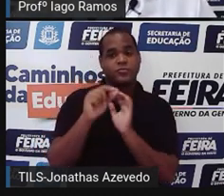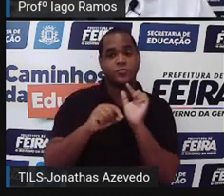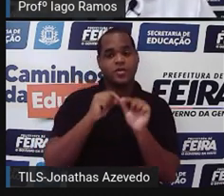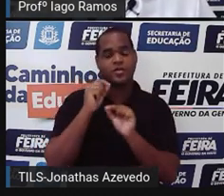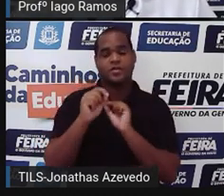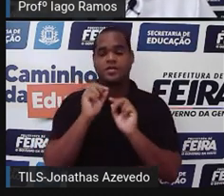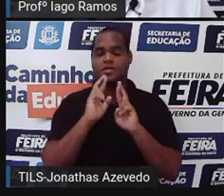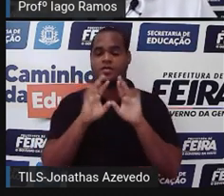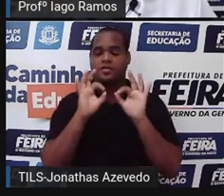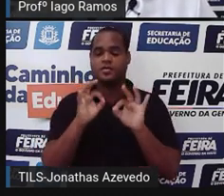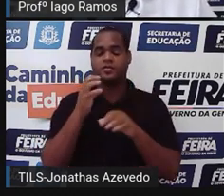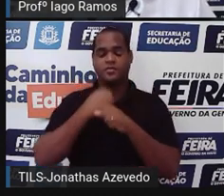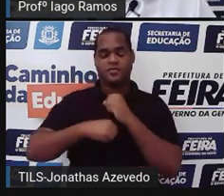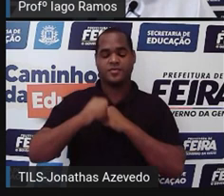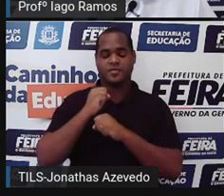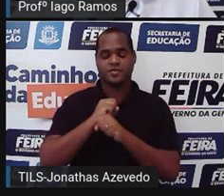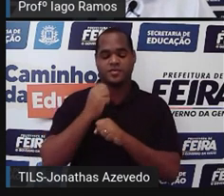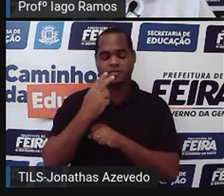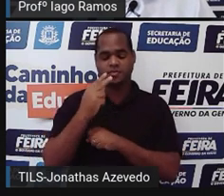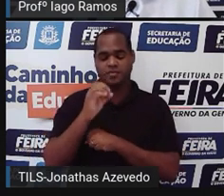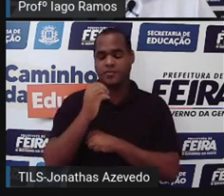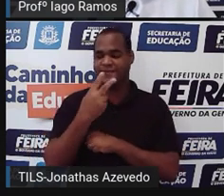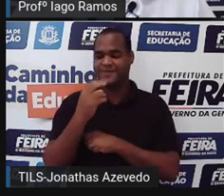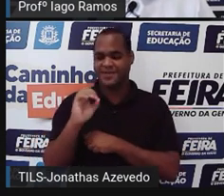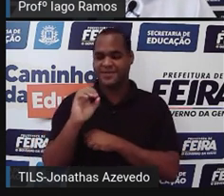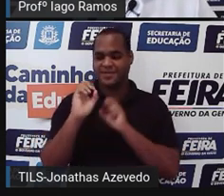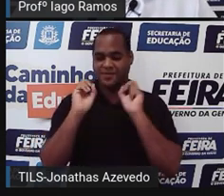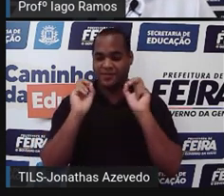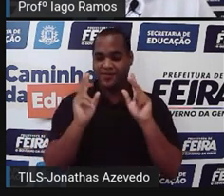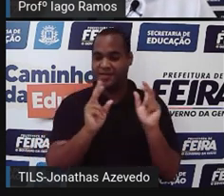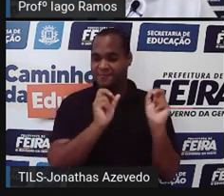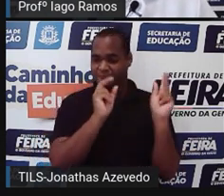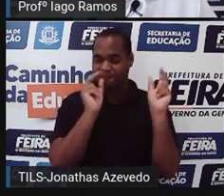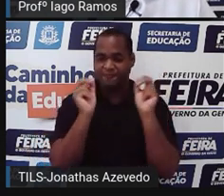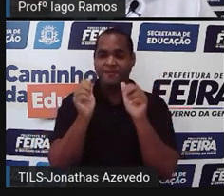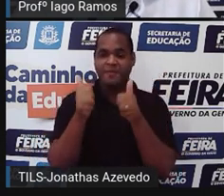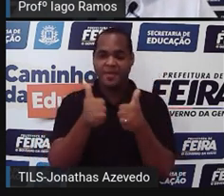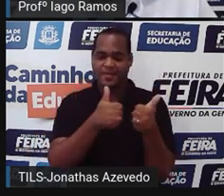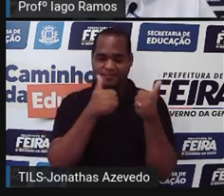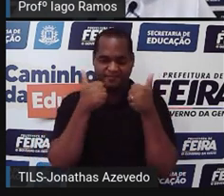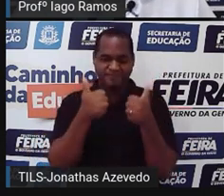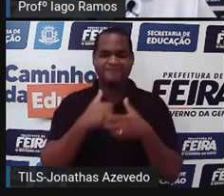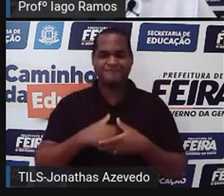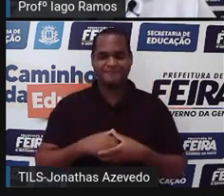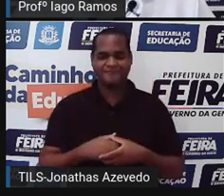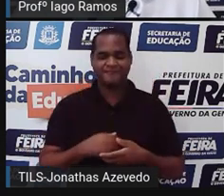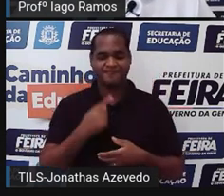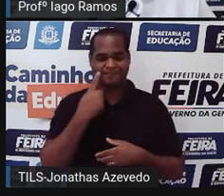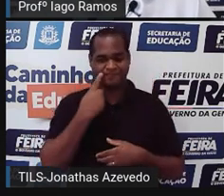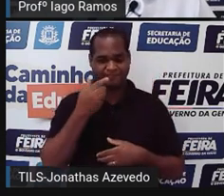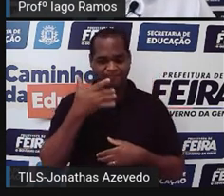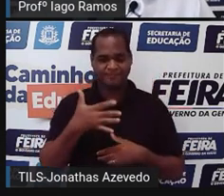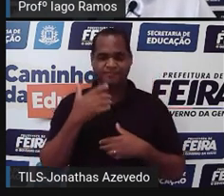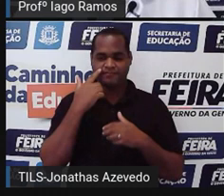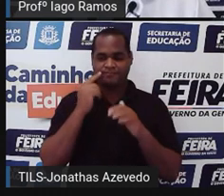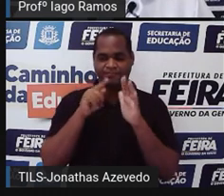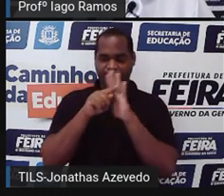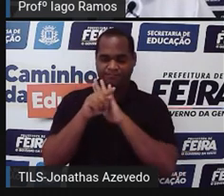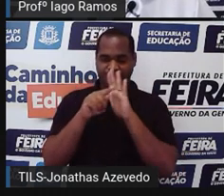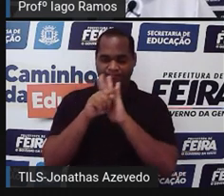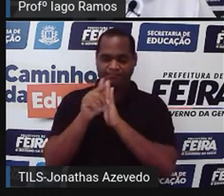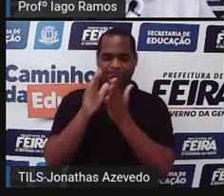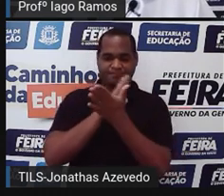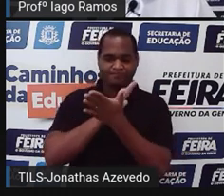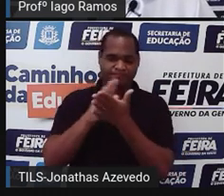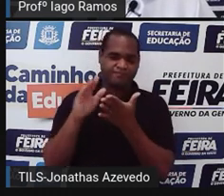resultados para o ano de 2020. Tá bom? Então, belezinha. Vamos aqui fazer algumas perguntas